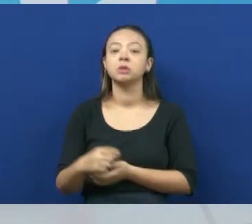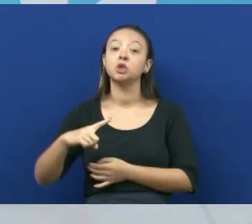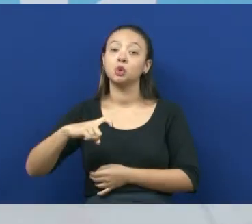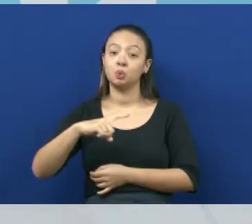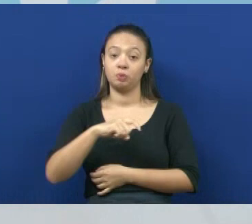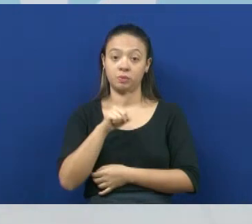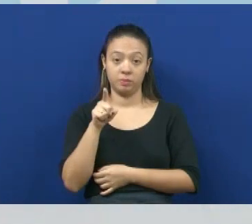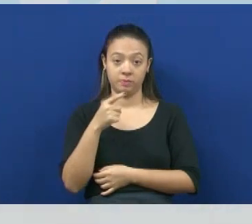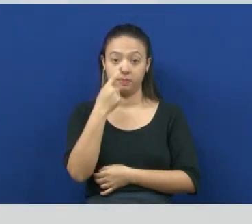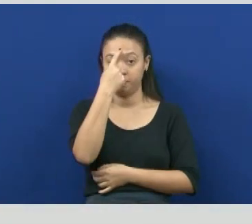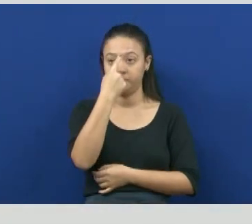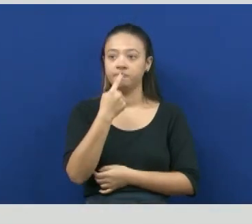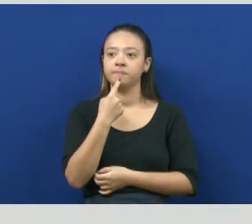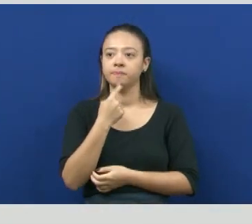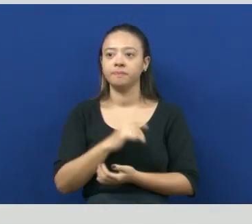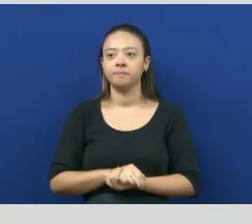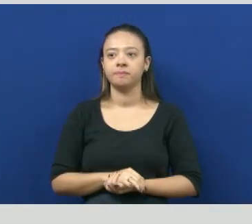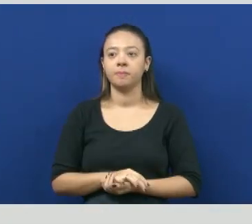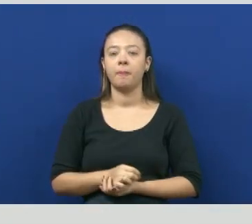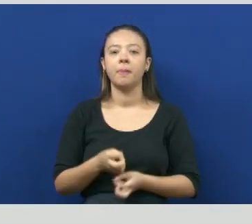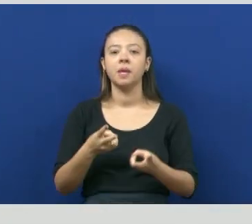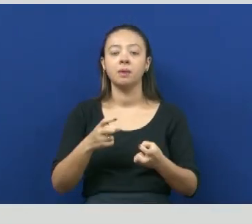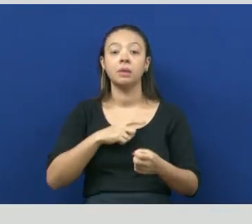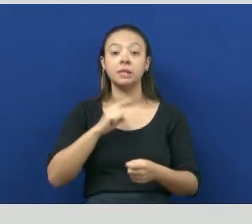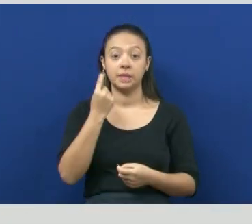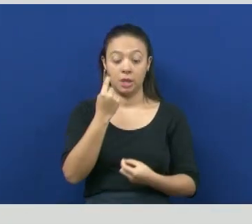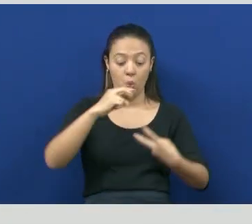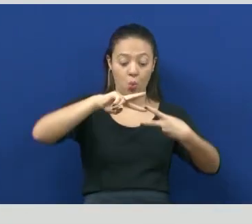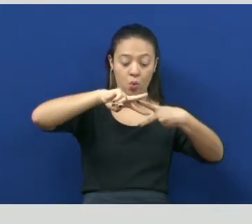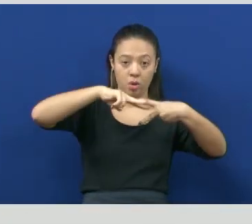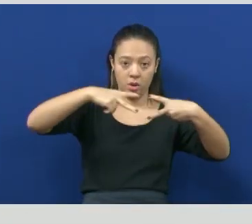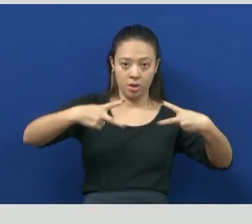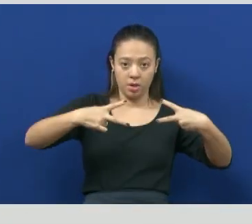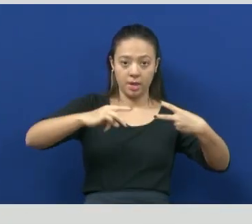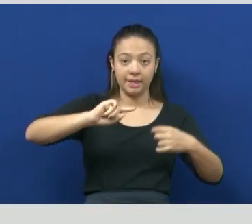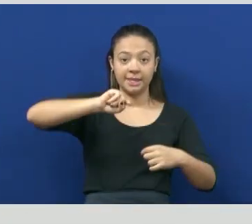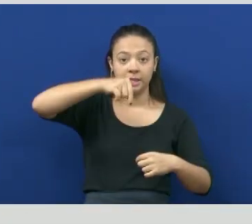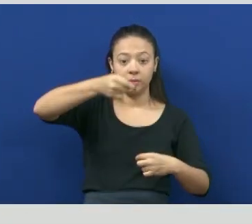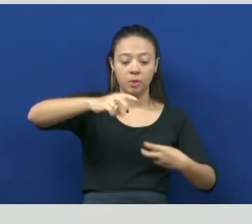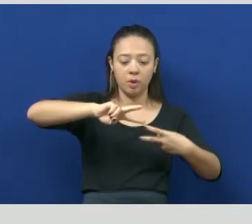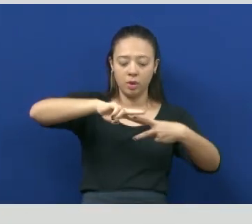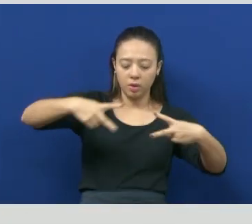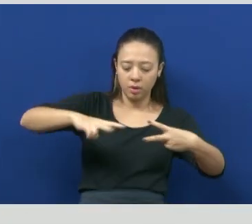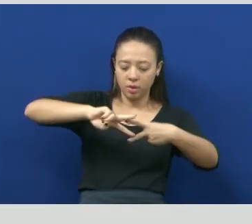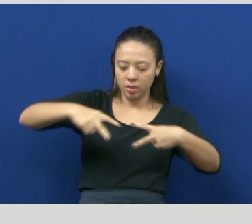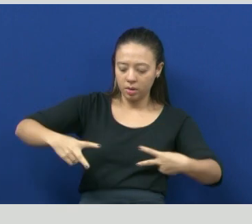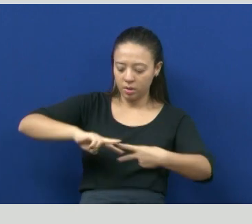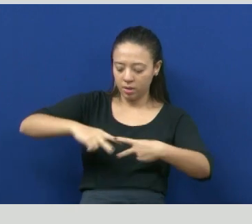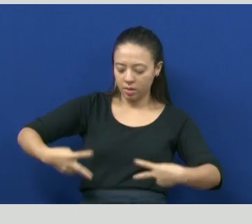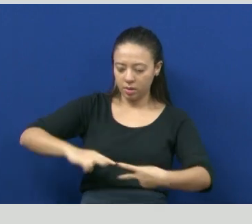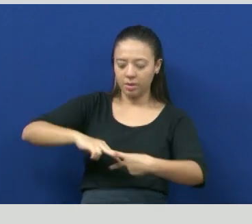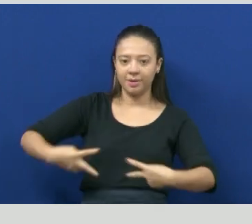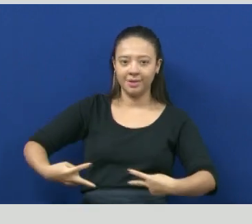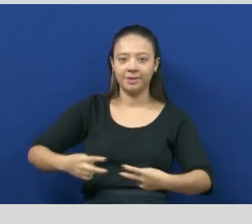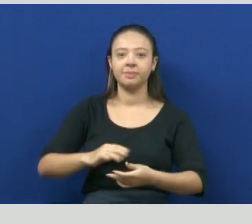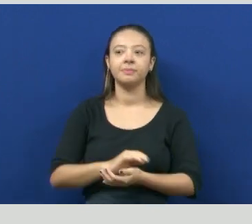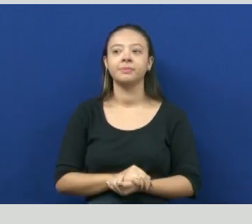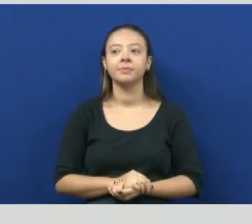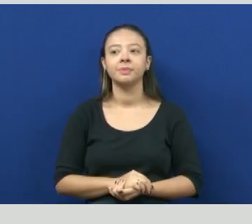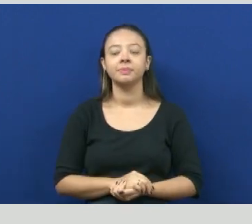Ela duplica o seu DNA e ela começa a dividir o citoplasma até